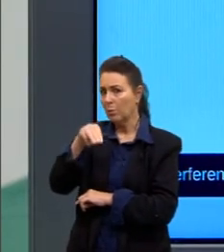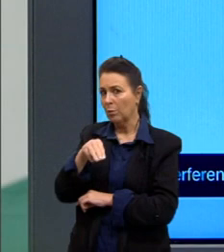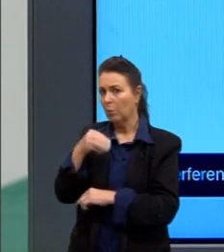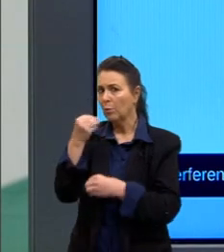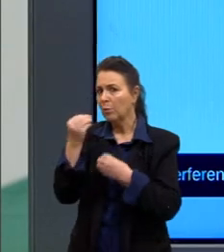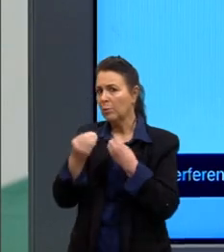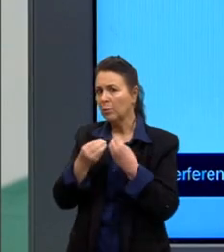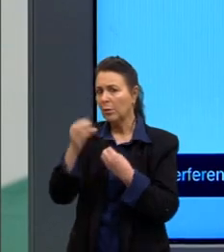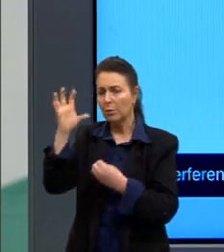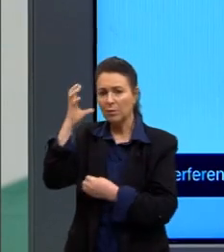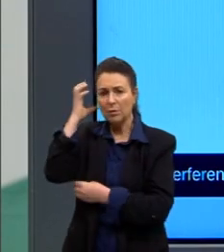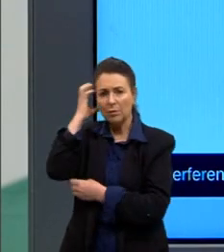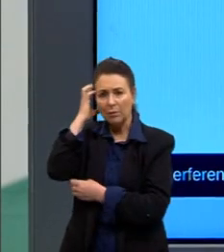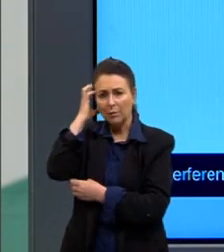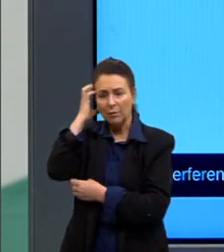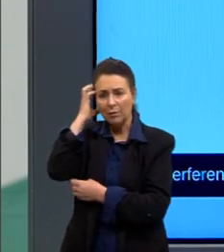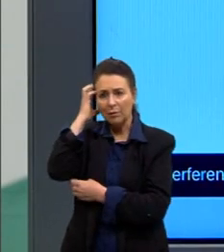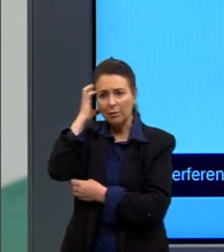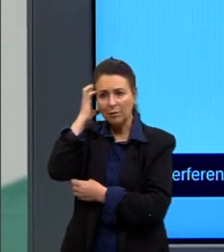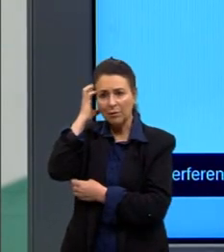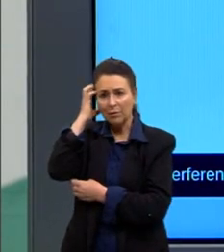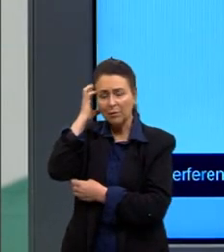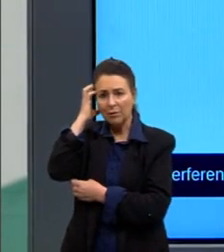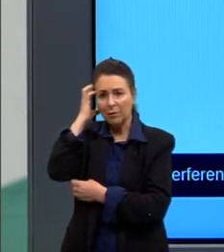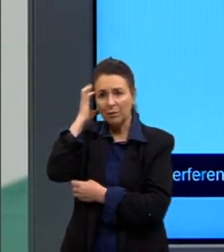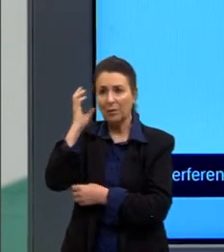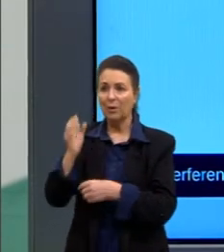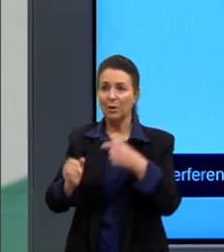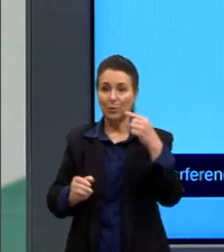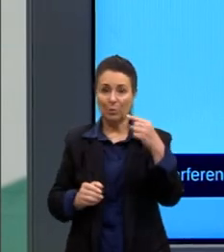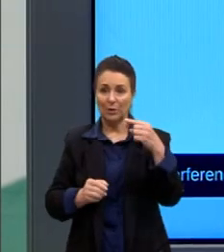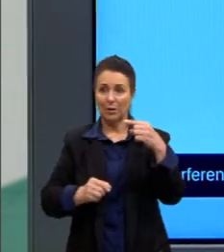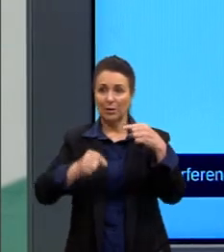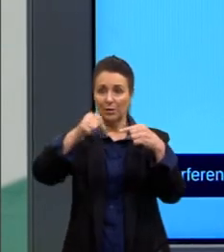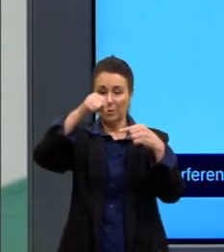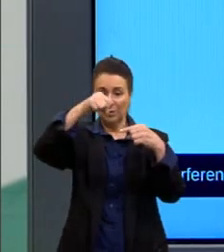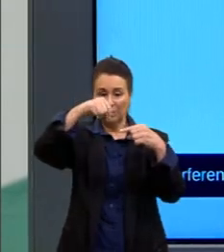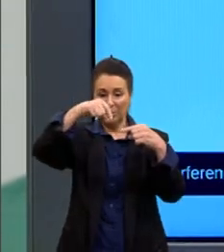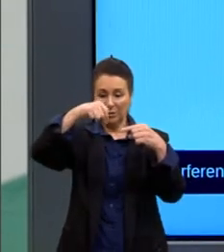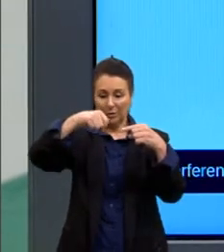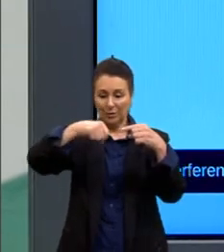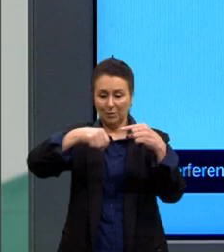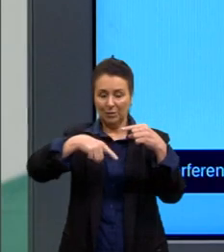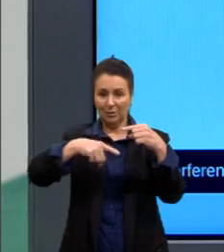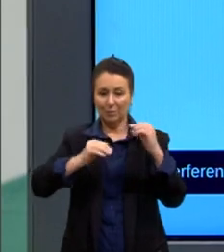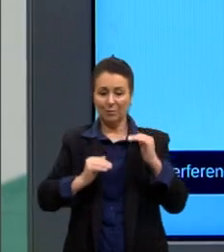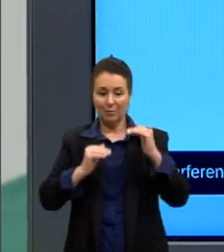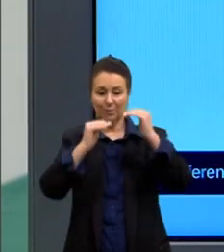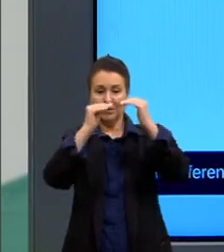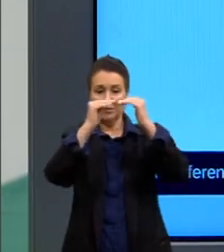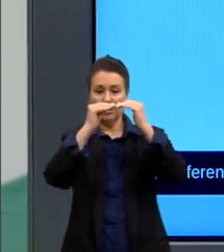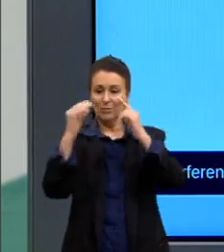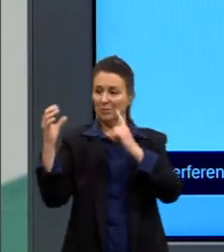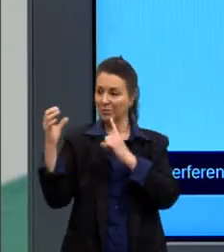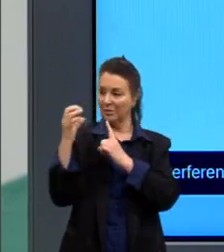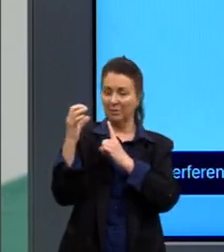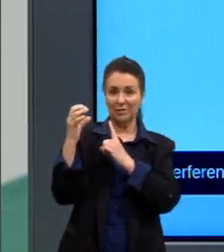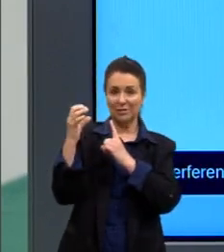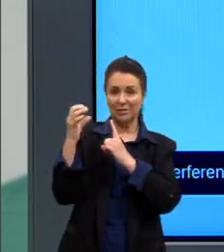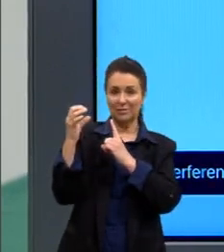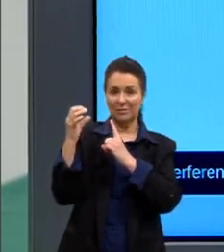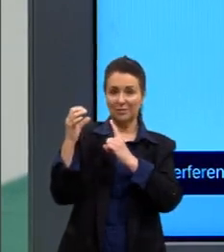Vou colocar aqui. Deixa só. Colocar duas. Olha o que acontece. De novo, o mesmo padrão de interferência a gente vai